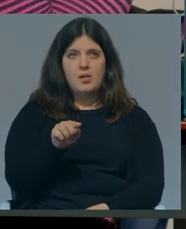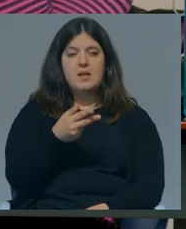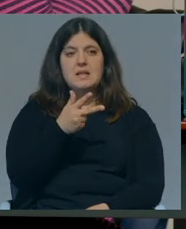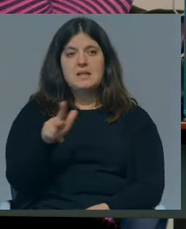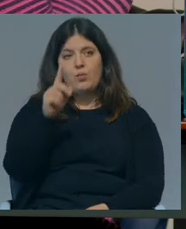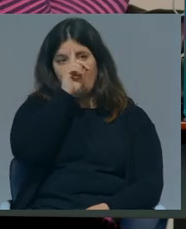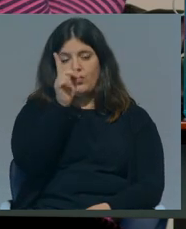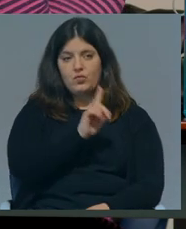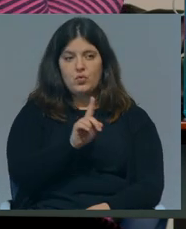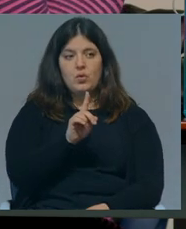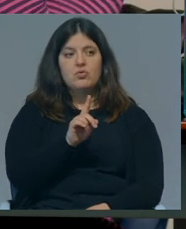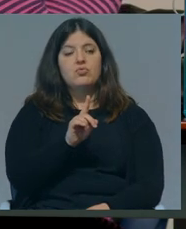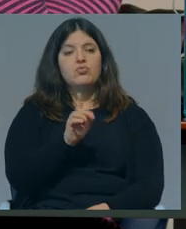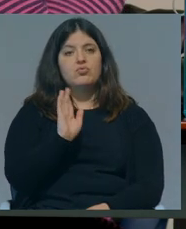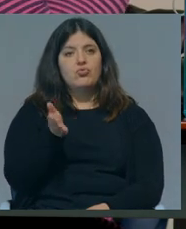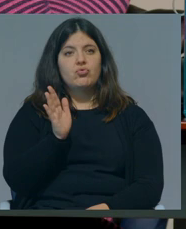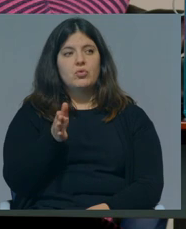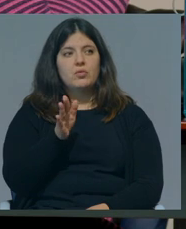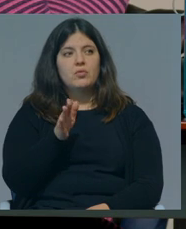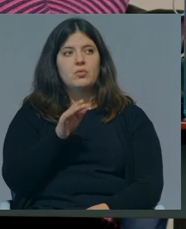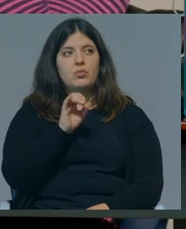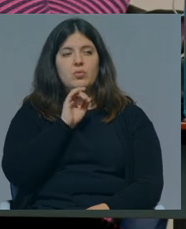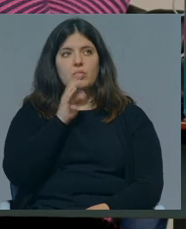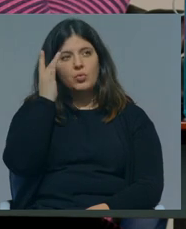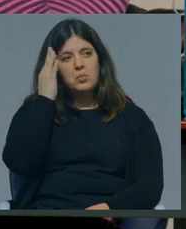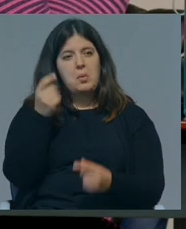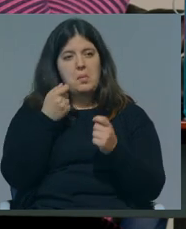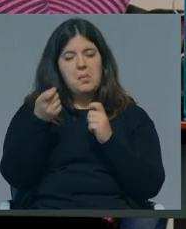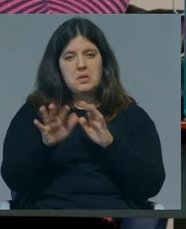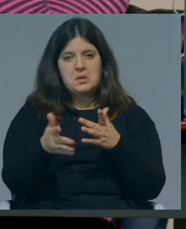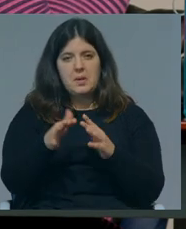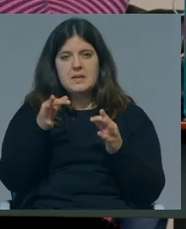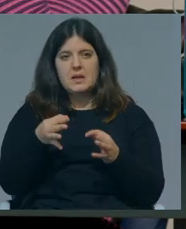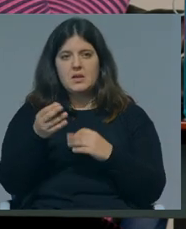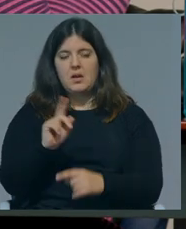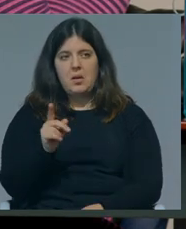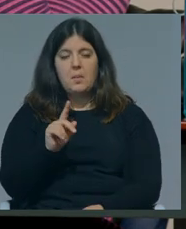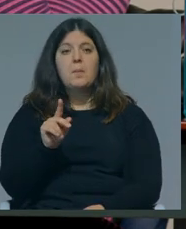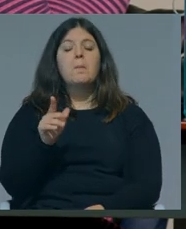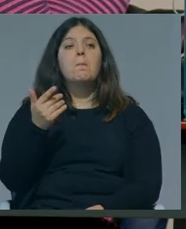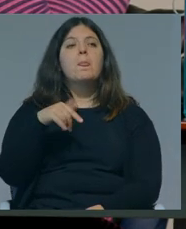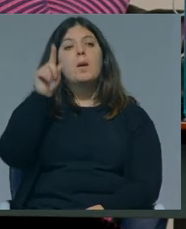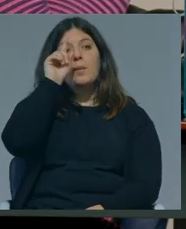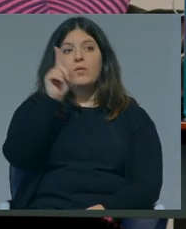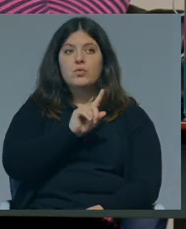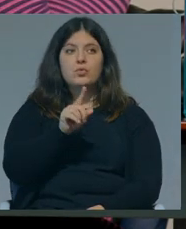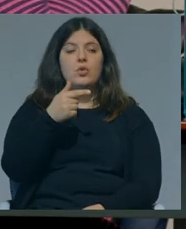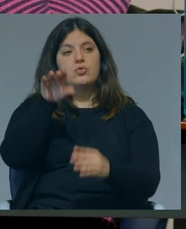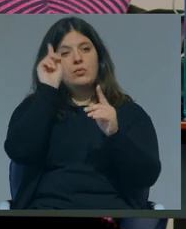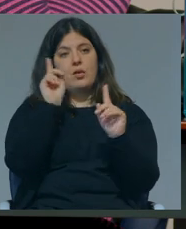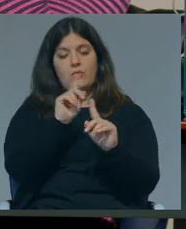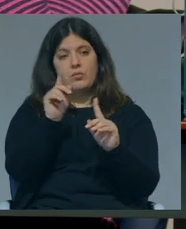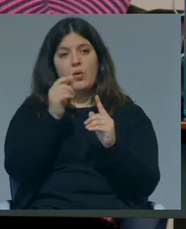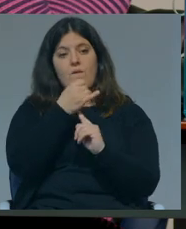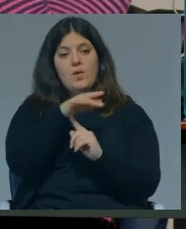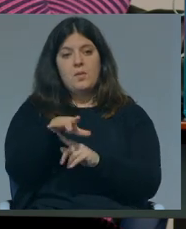3100 professores, salvo erro. se calhar estou a dizer o número aproximado, mas não correto. Professores que estão a lecionar